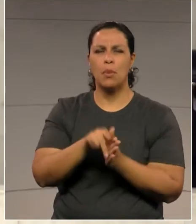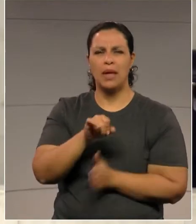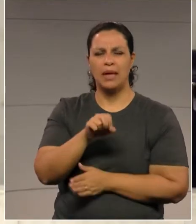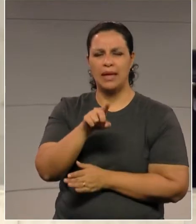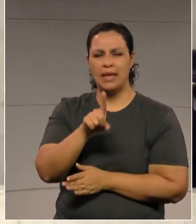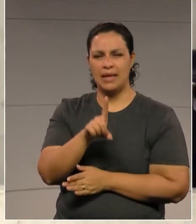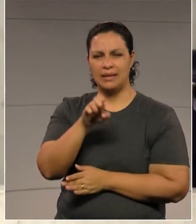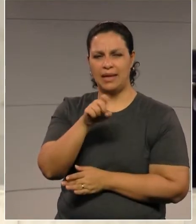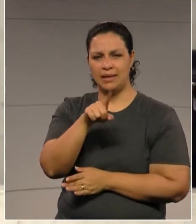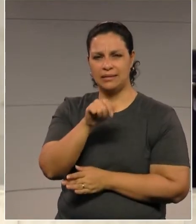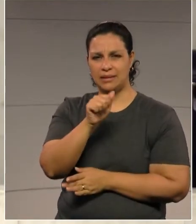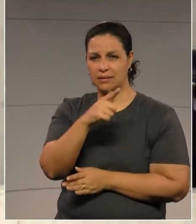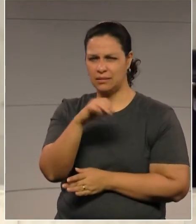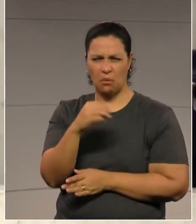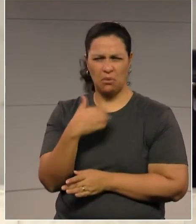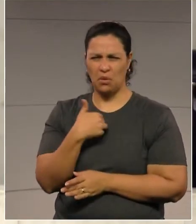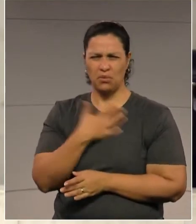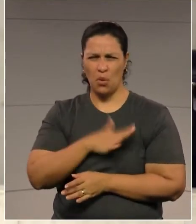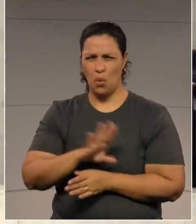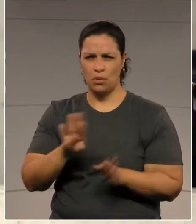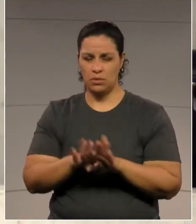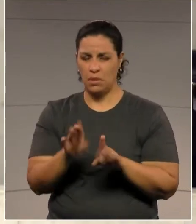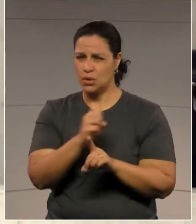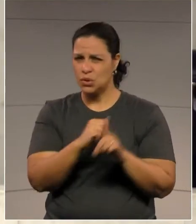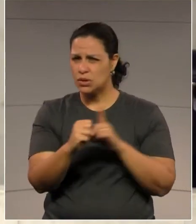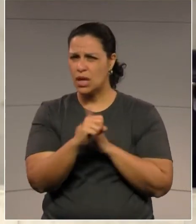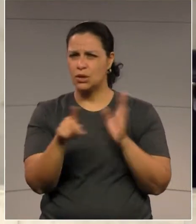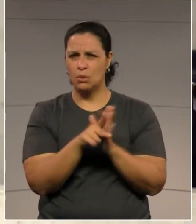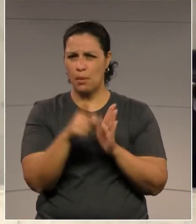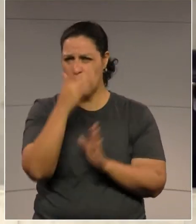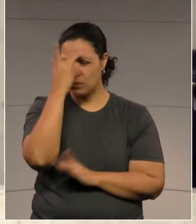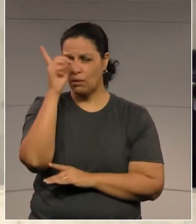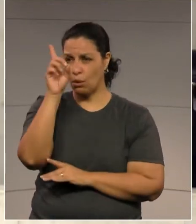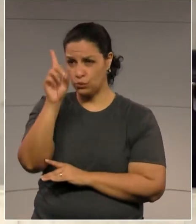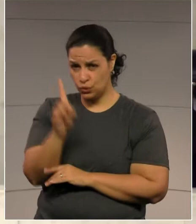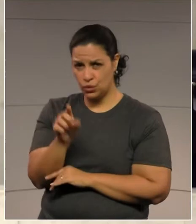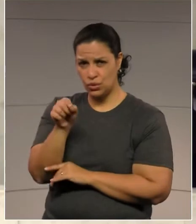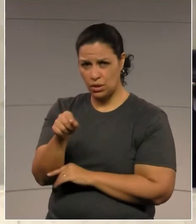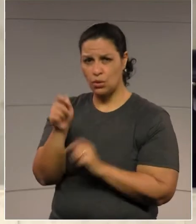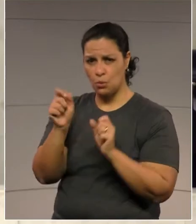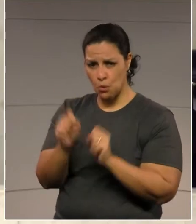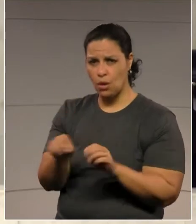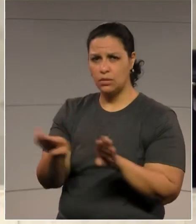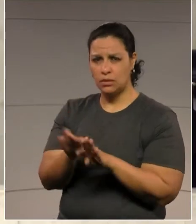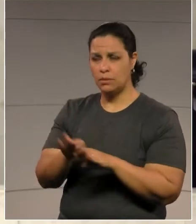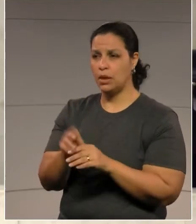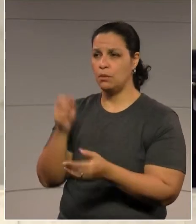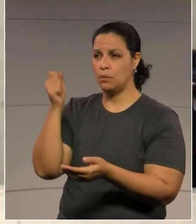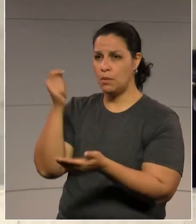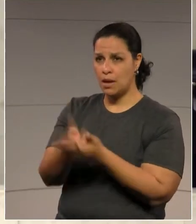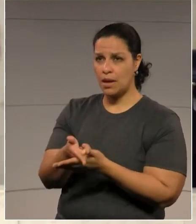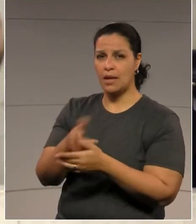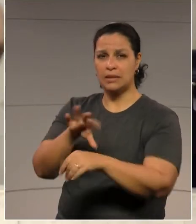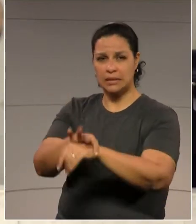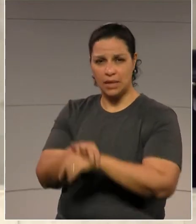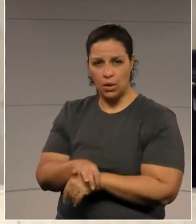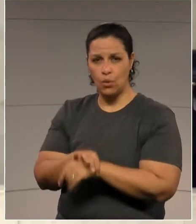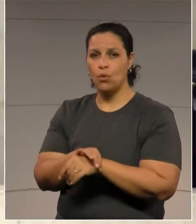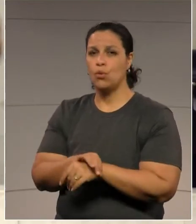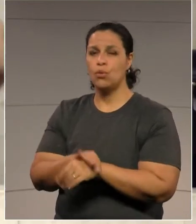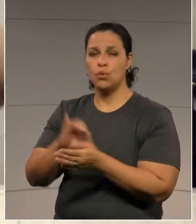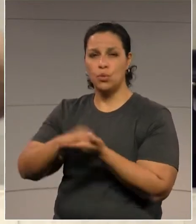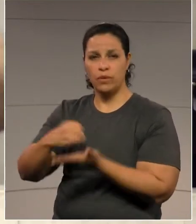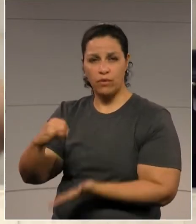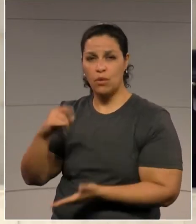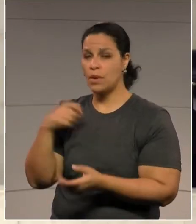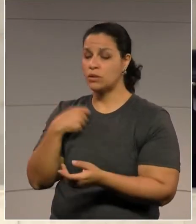sabe? Indexação é uma coisa que você tem na sociedade, alguém que tem o direito a comprar uma pólice de seguro para perdas inflacionárias sem pagar